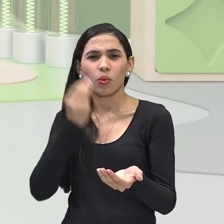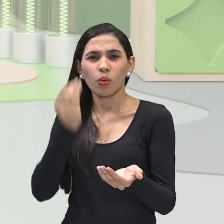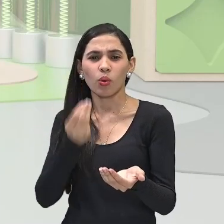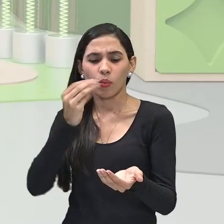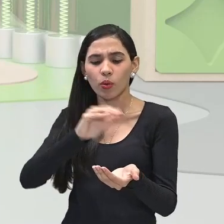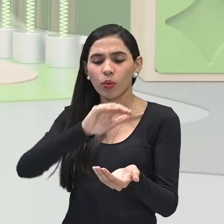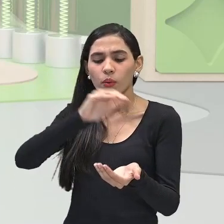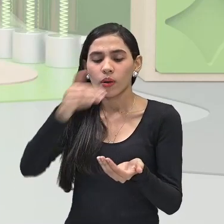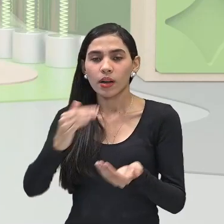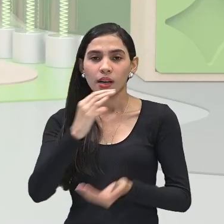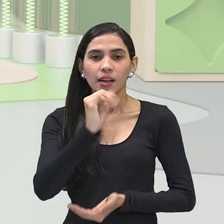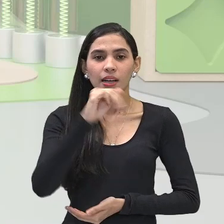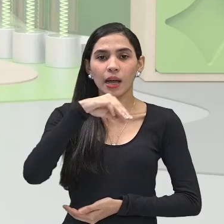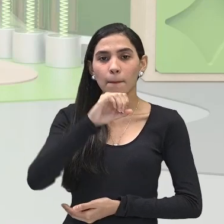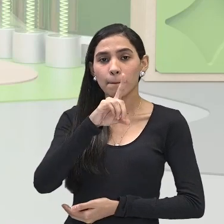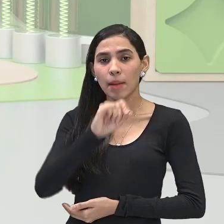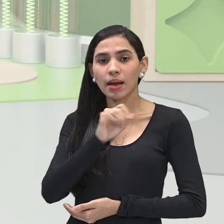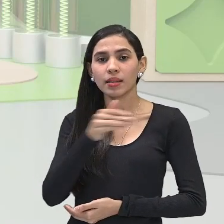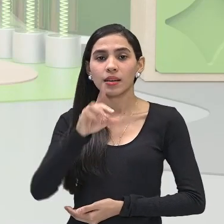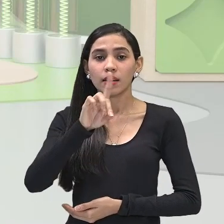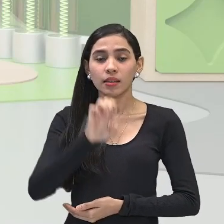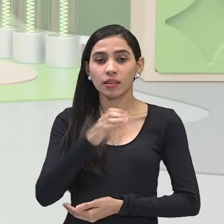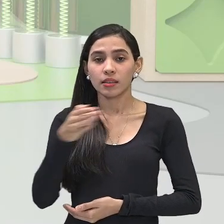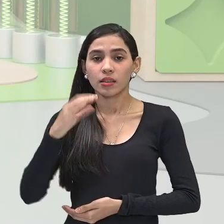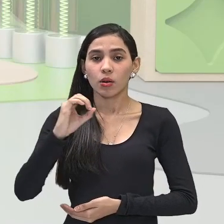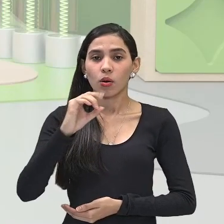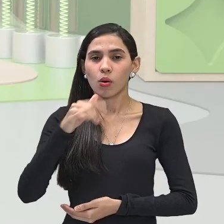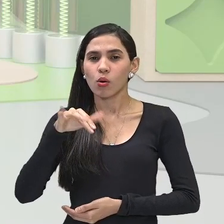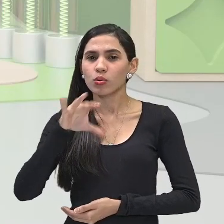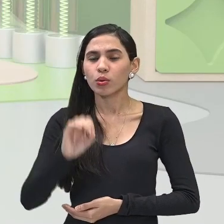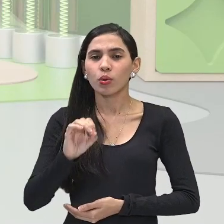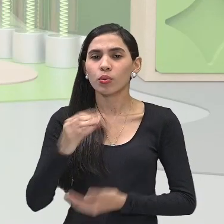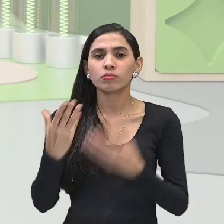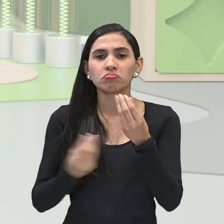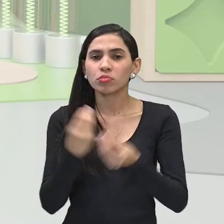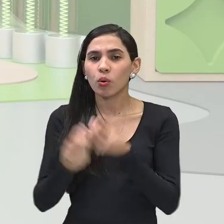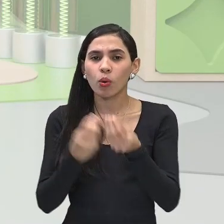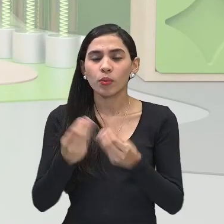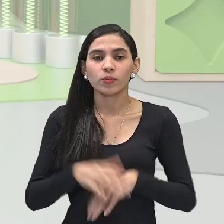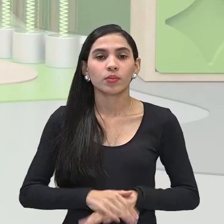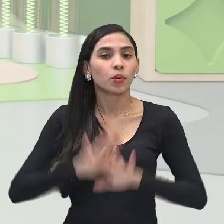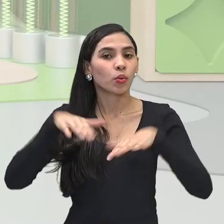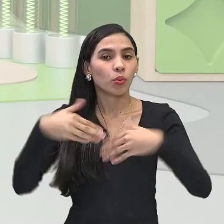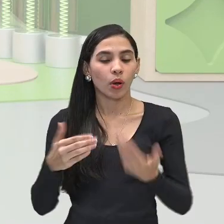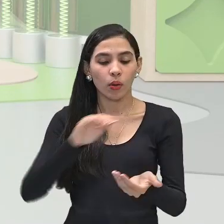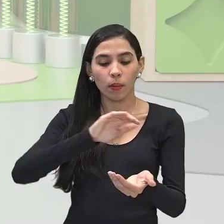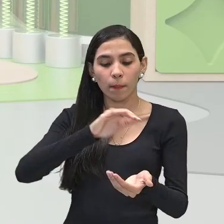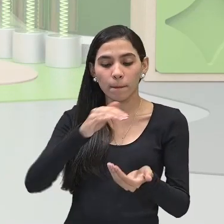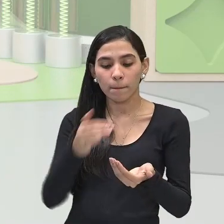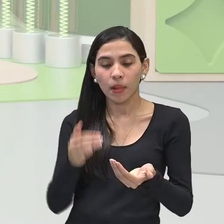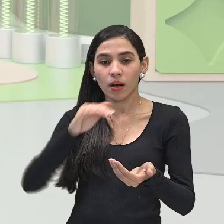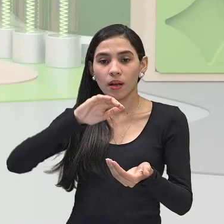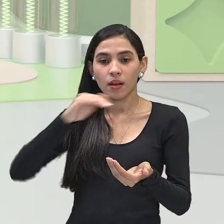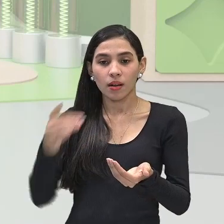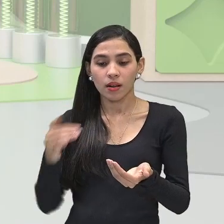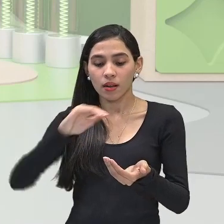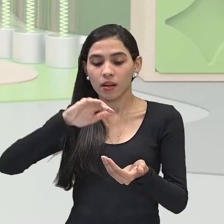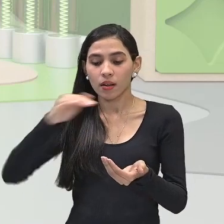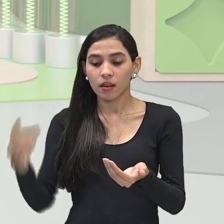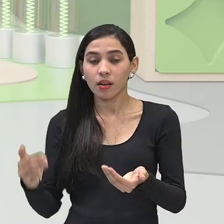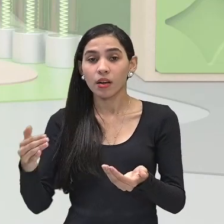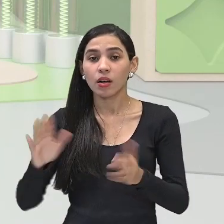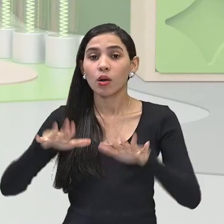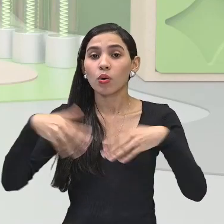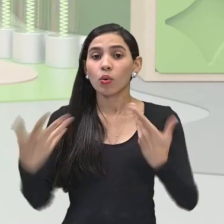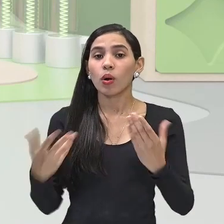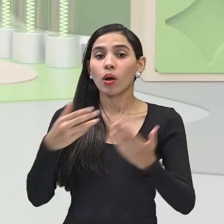essa camada de ozônio? Em qual destas camadas ela está? Como são as suas características?